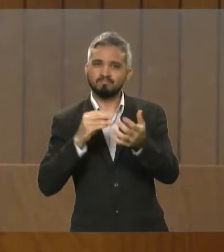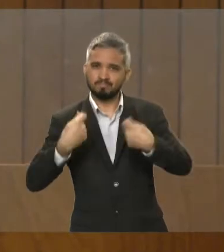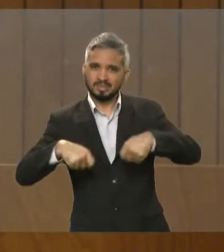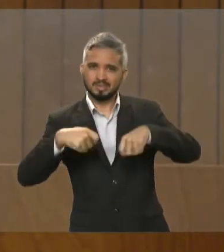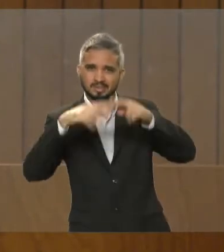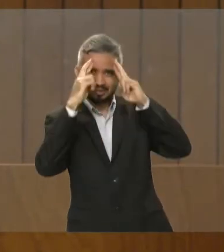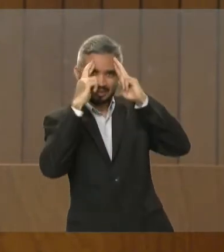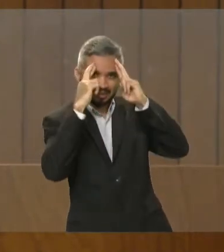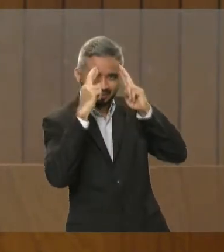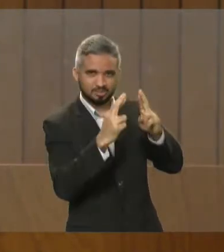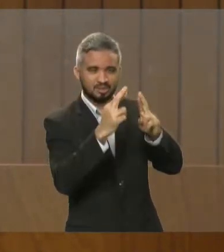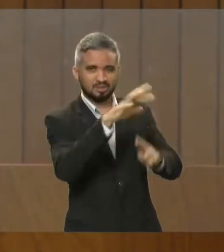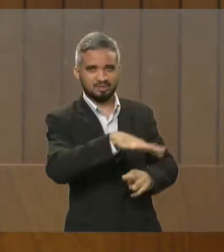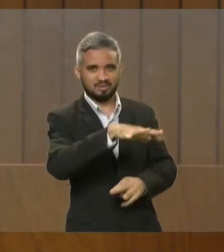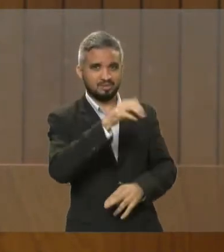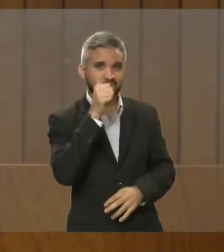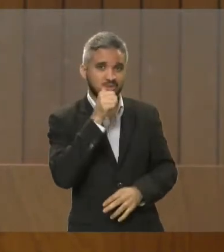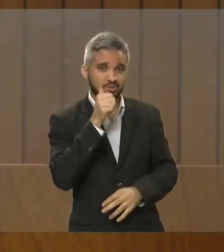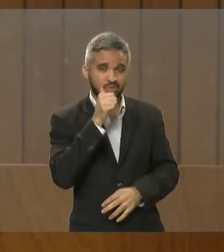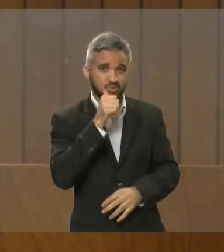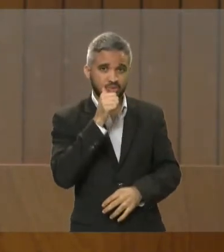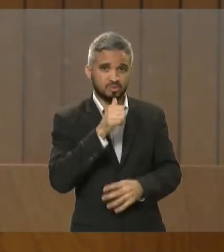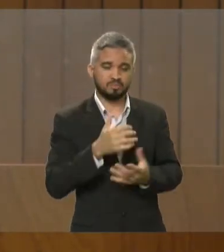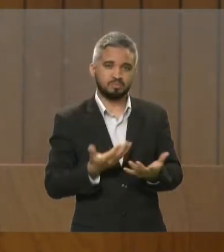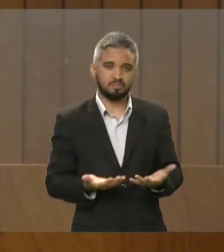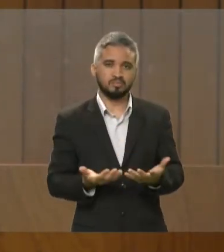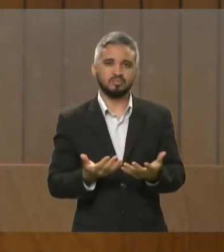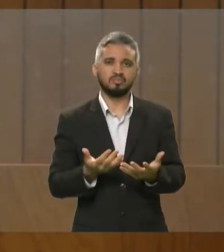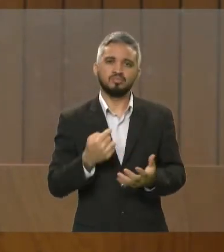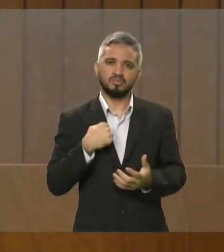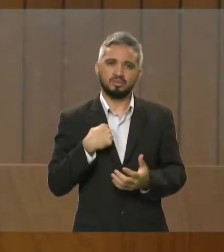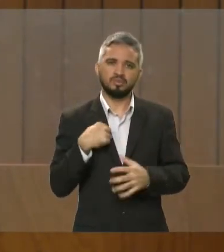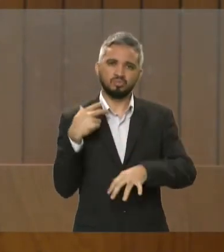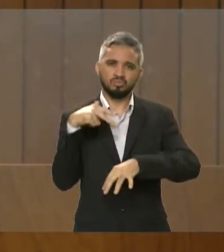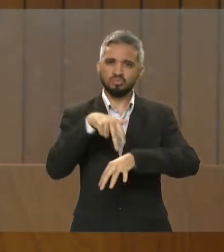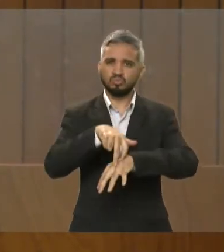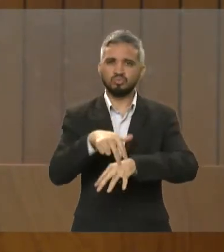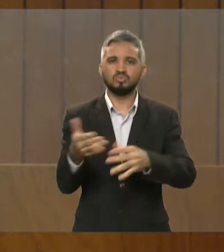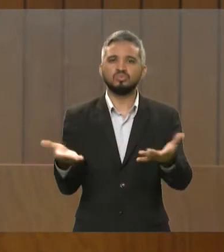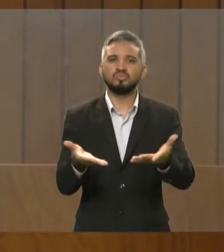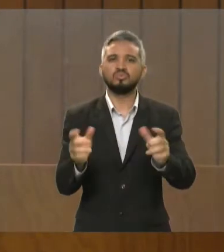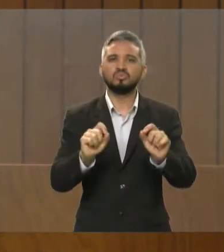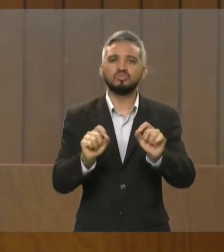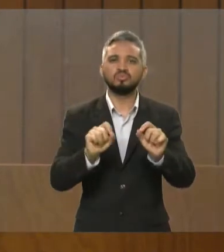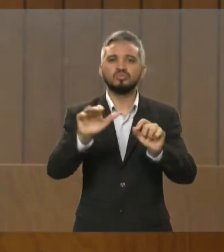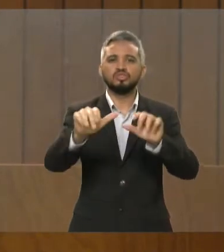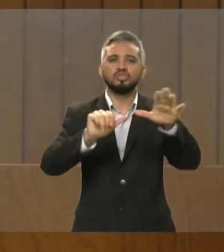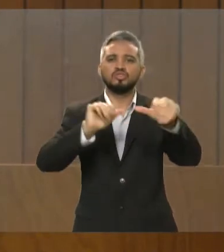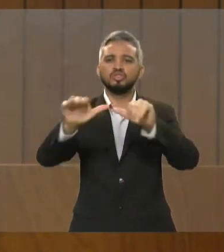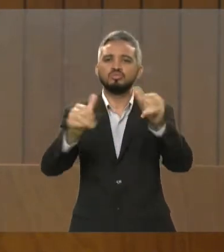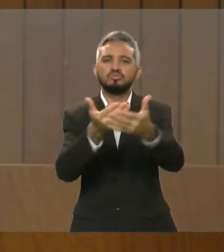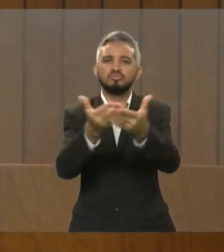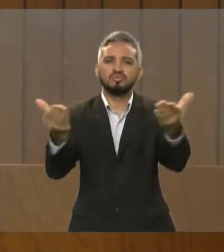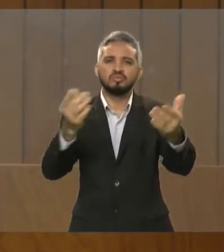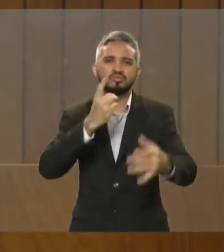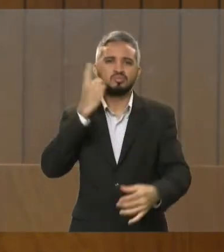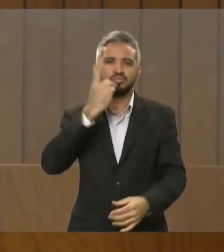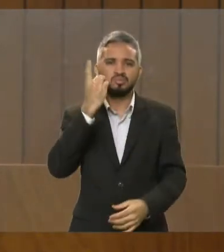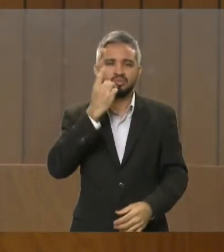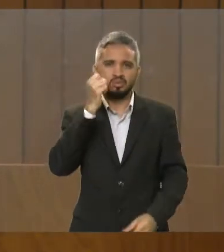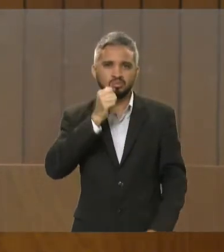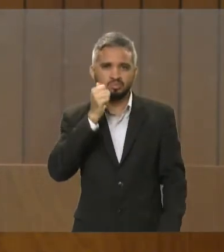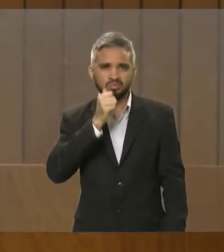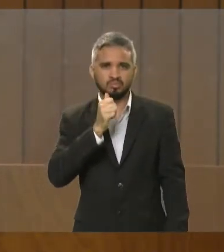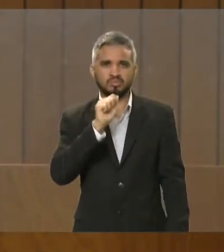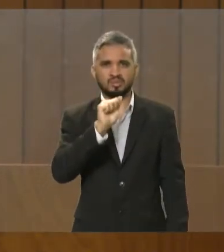a todas as nossas colegas deputadas, deputada Andréia, deputada Thaisa Ortegal